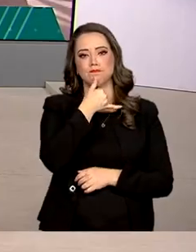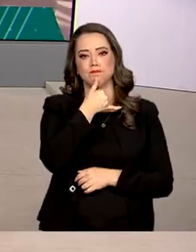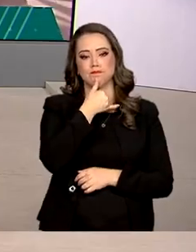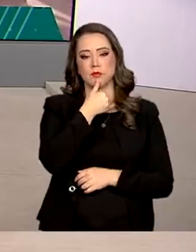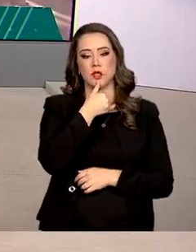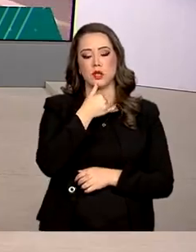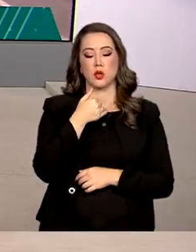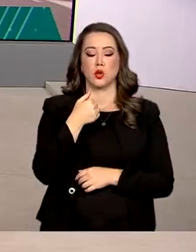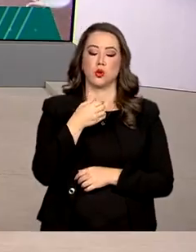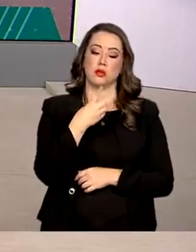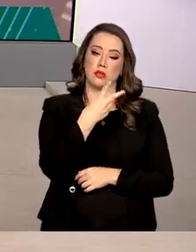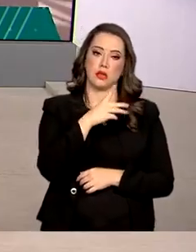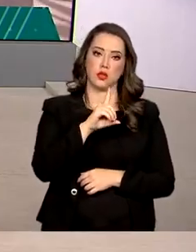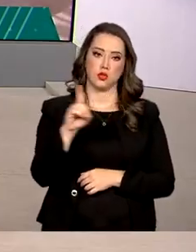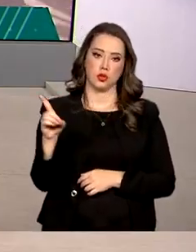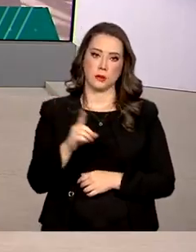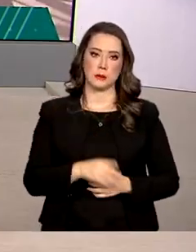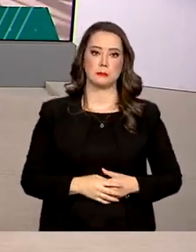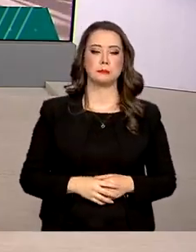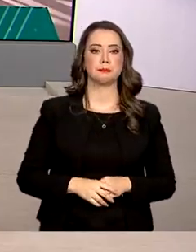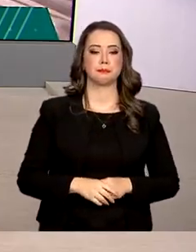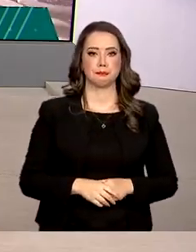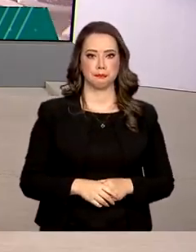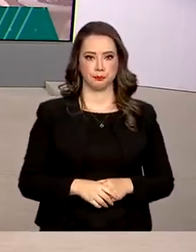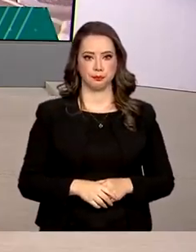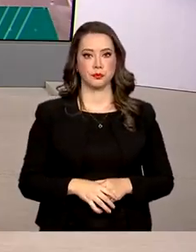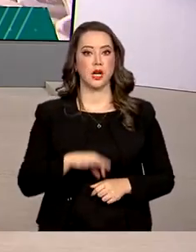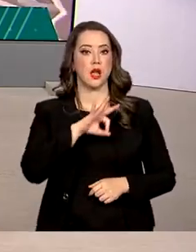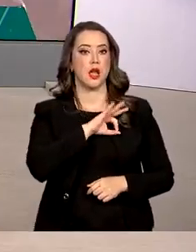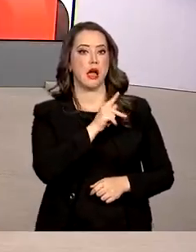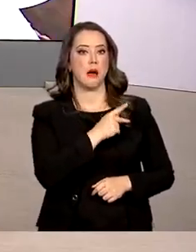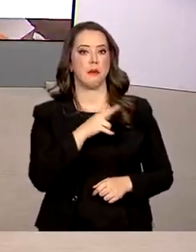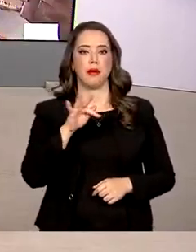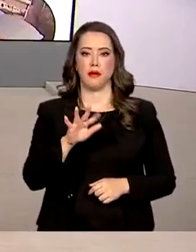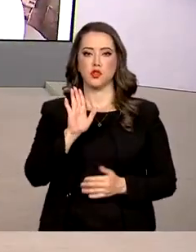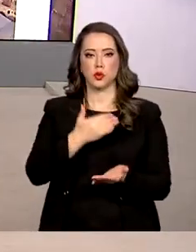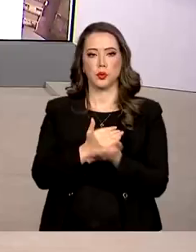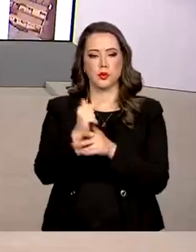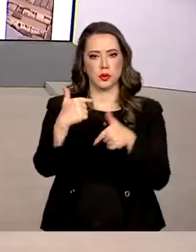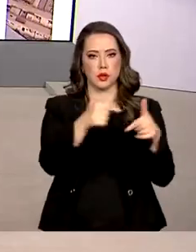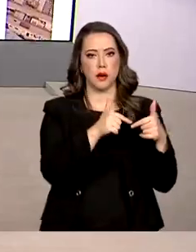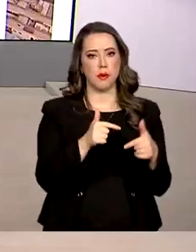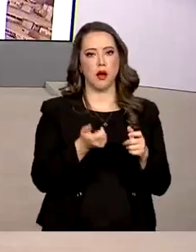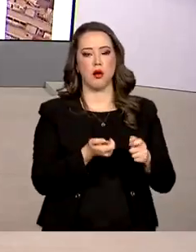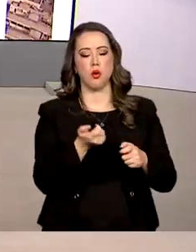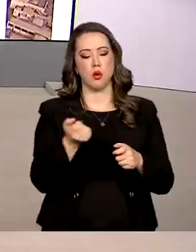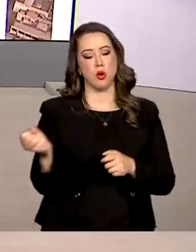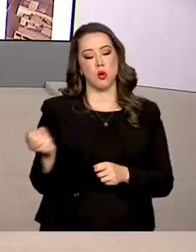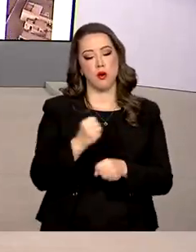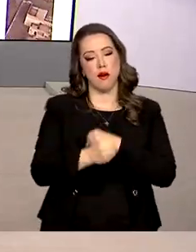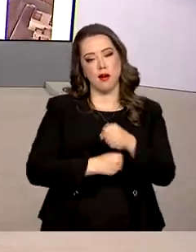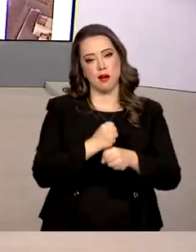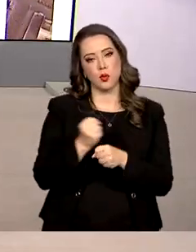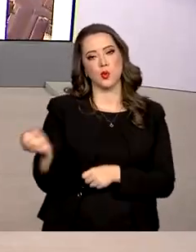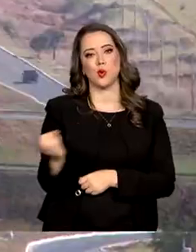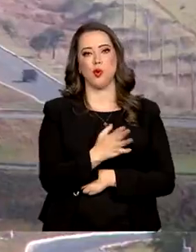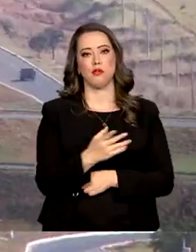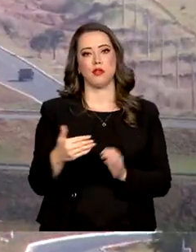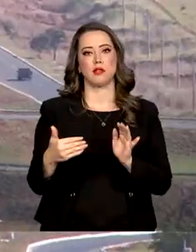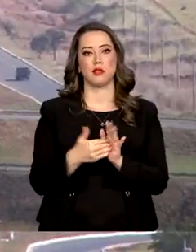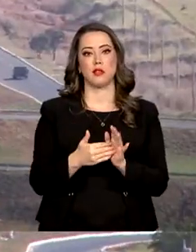A Polícia Rodoviária Federal já iniciou a operação Ano Novo, que vai até o fim da noite de domingo, 1º de janeiro.